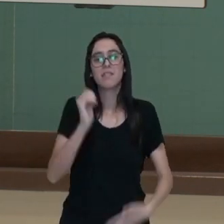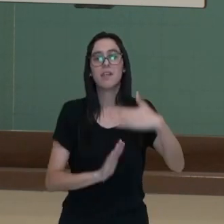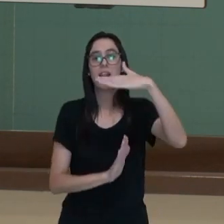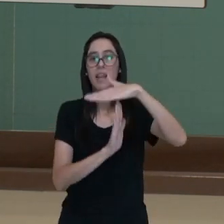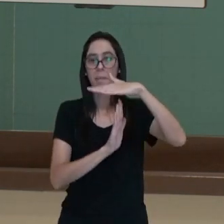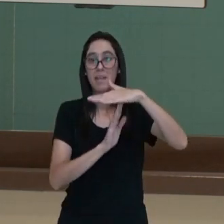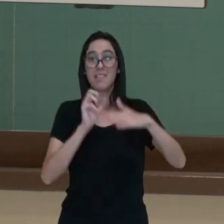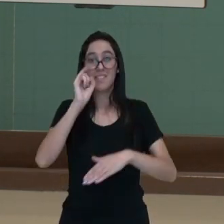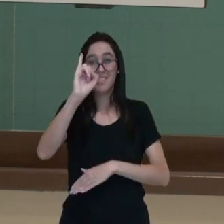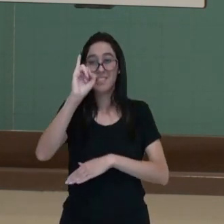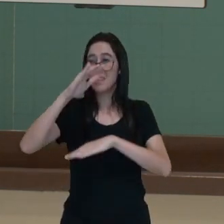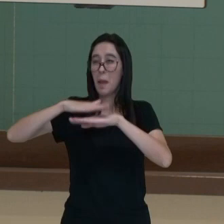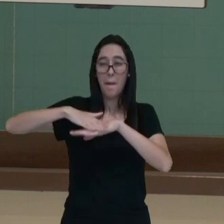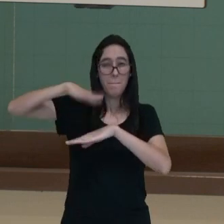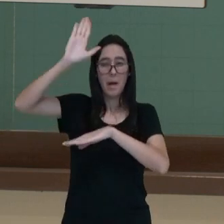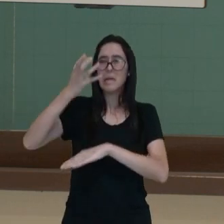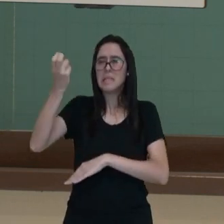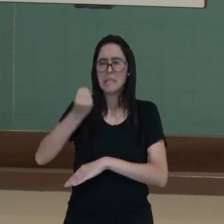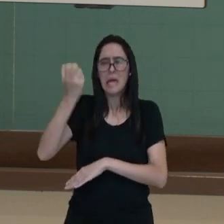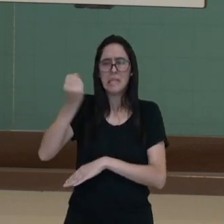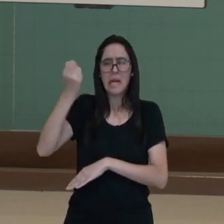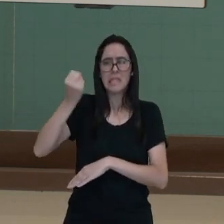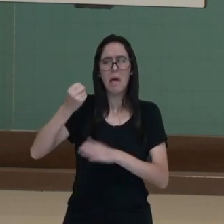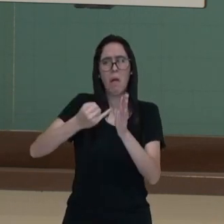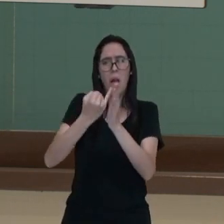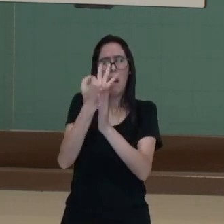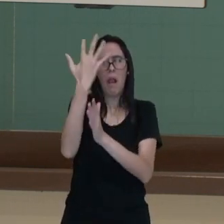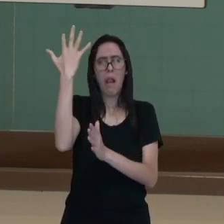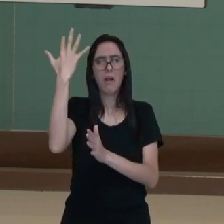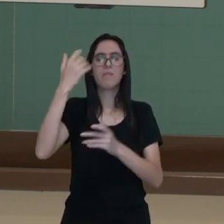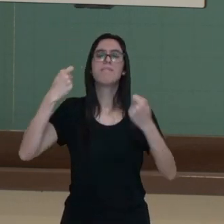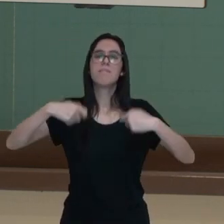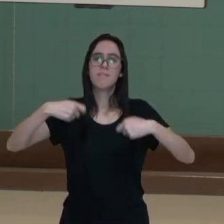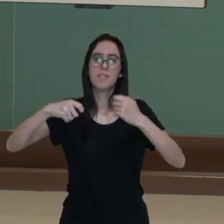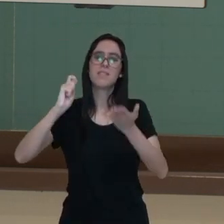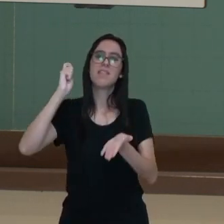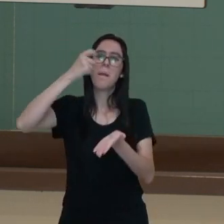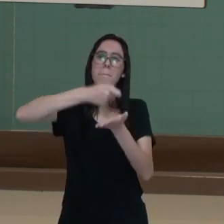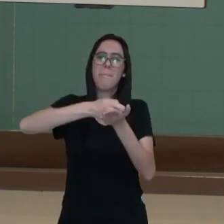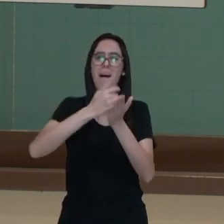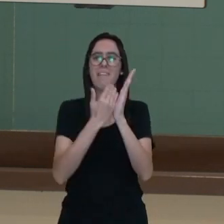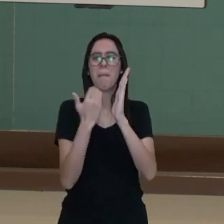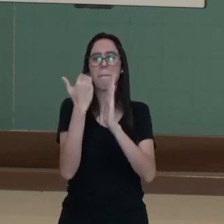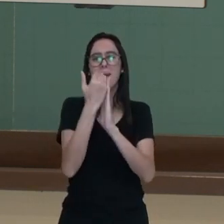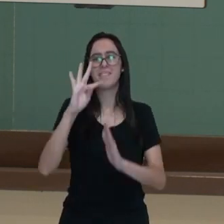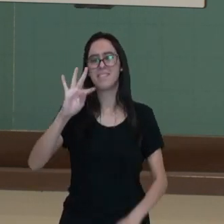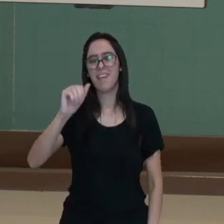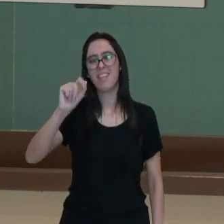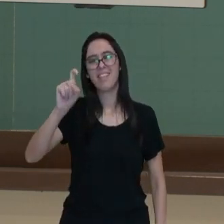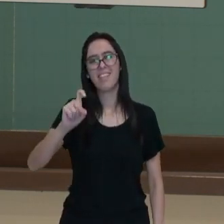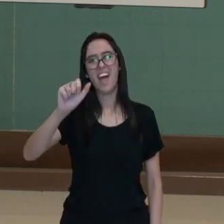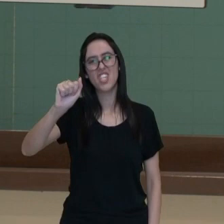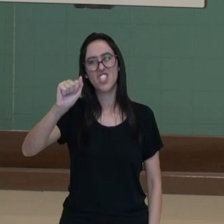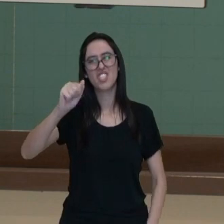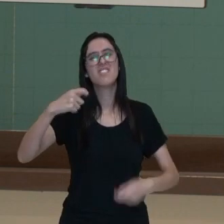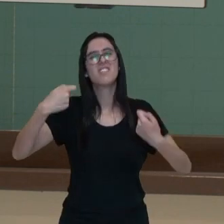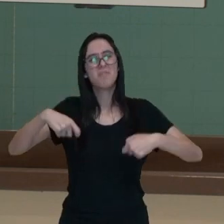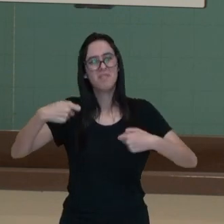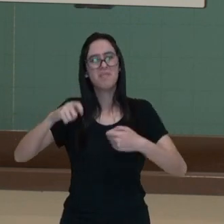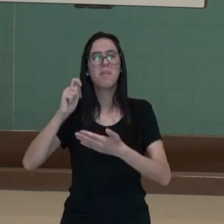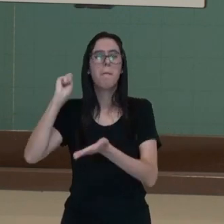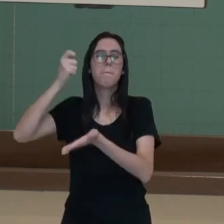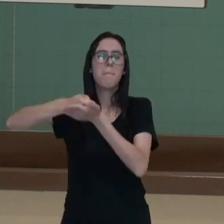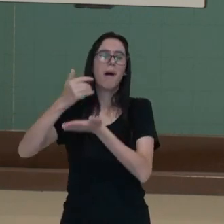realizar mais saques do que é contratado, ela vai ter que pagar umas taxinhas a mais, a taxa de saque para o